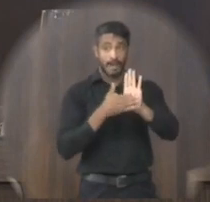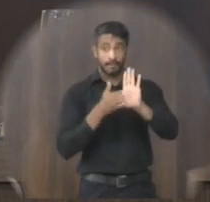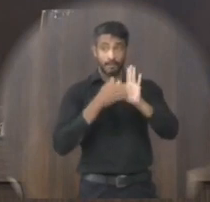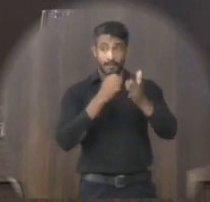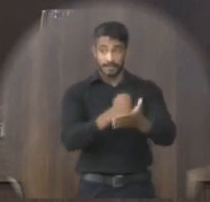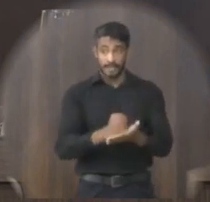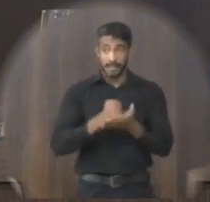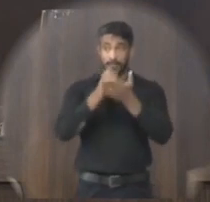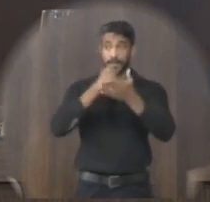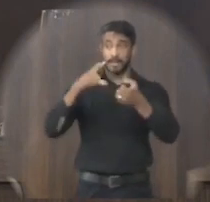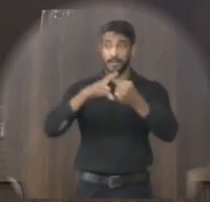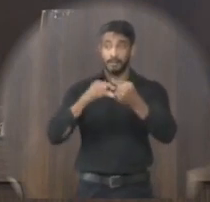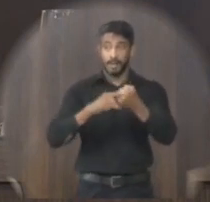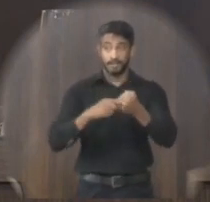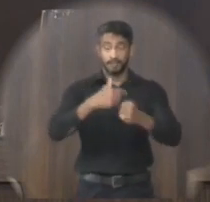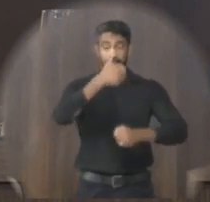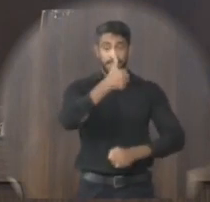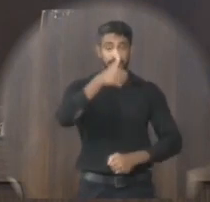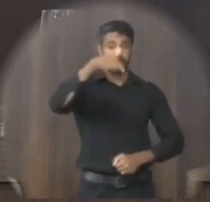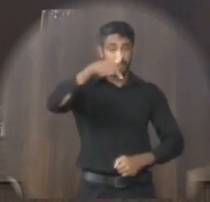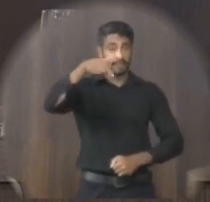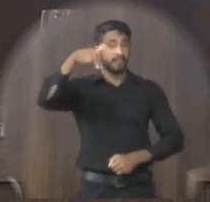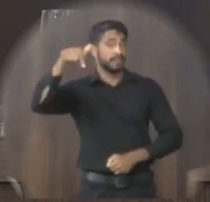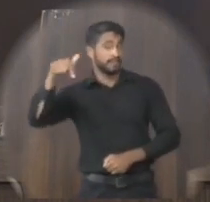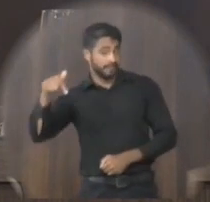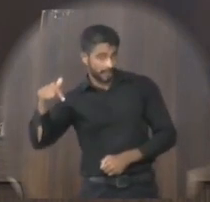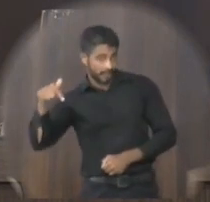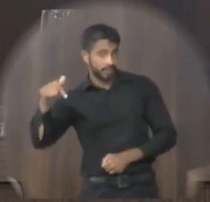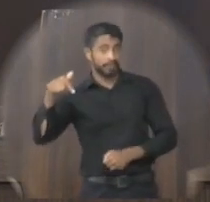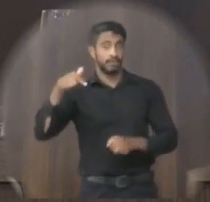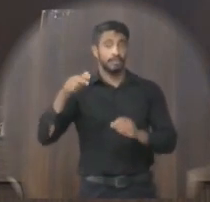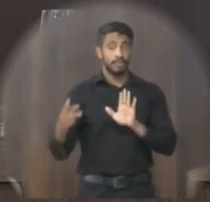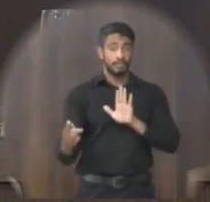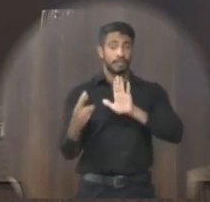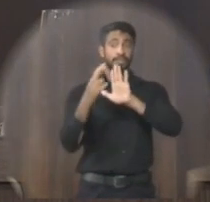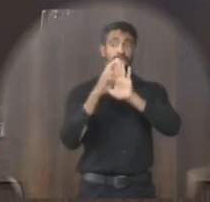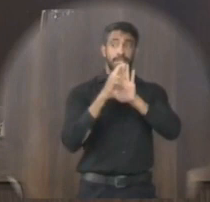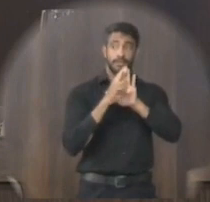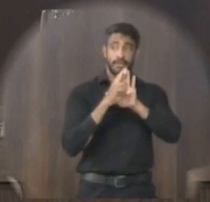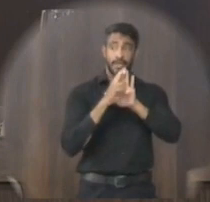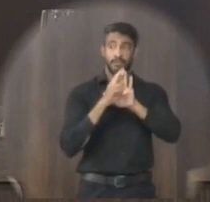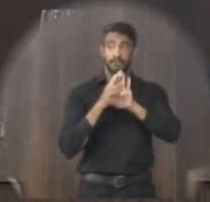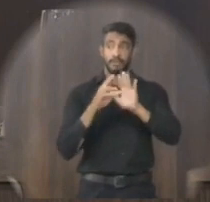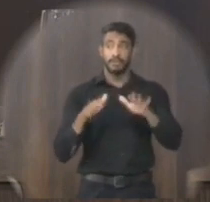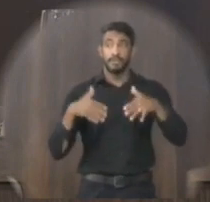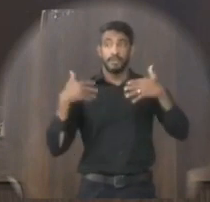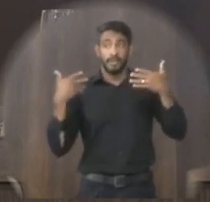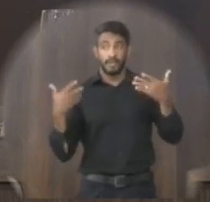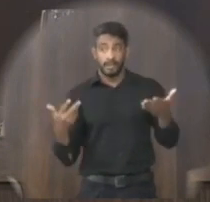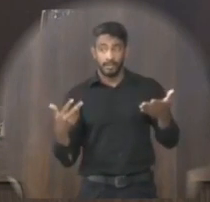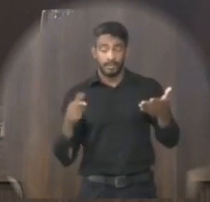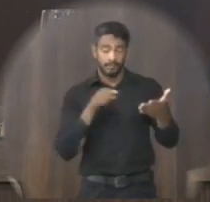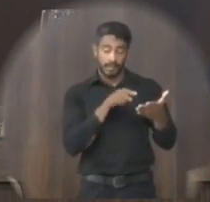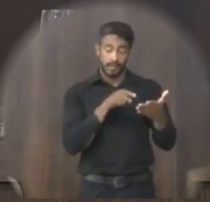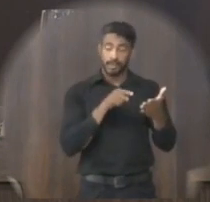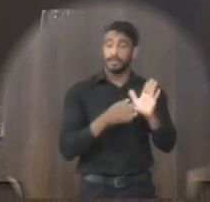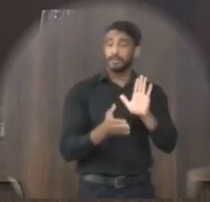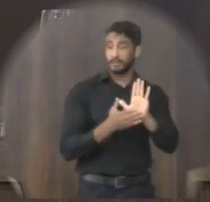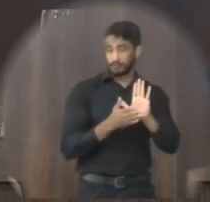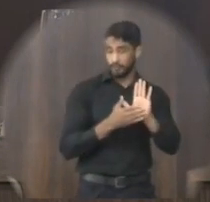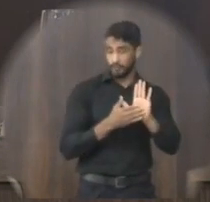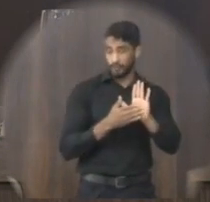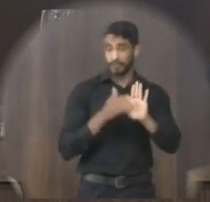ampara-se no artigo 177 do Regimento Interno. Conclusão. Em faço disposto,